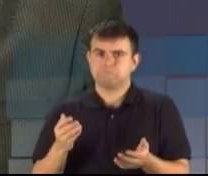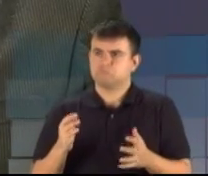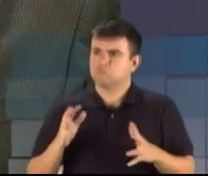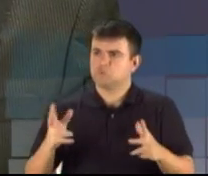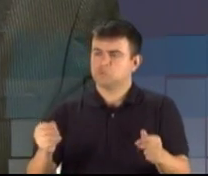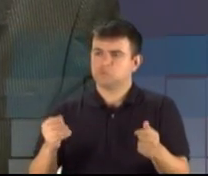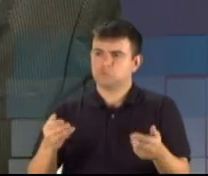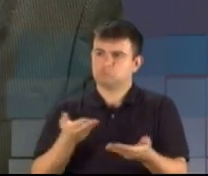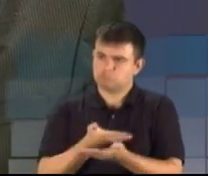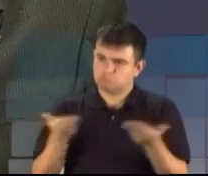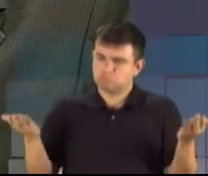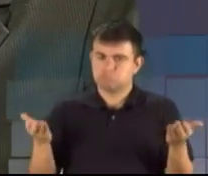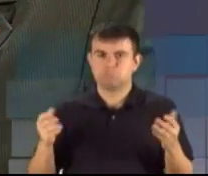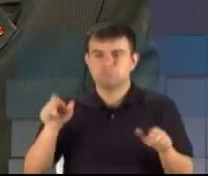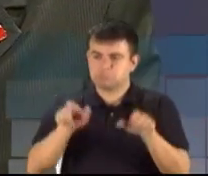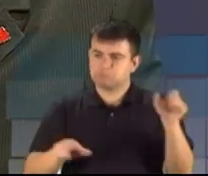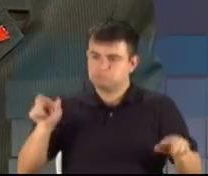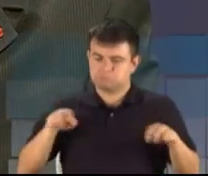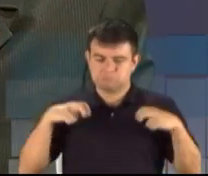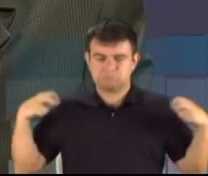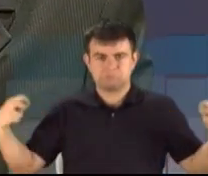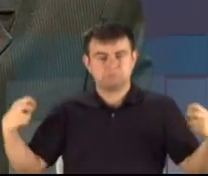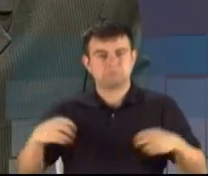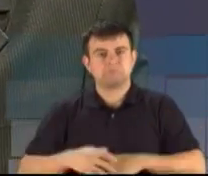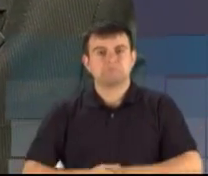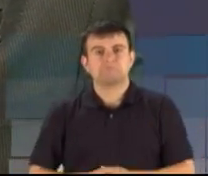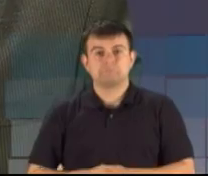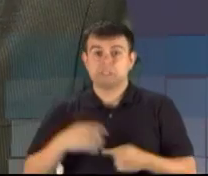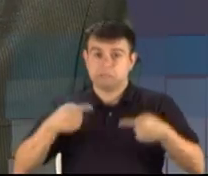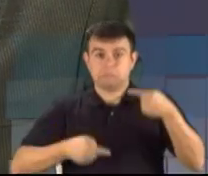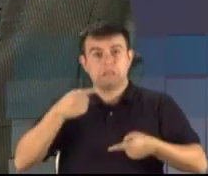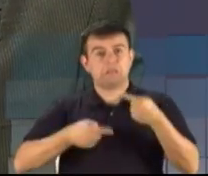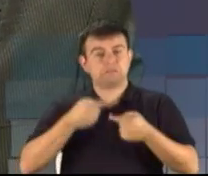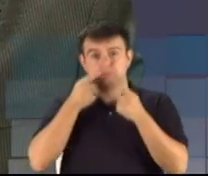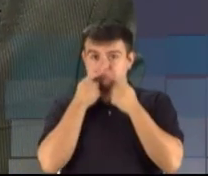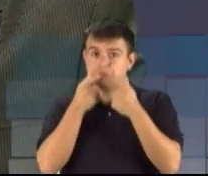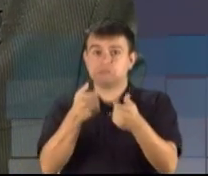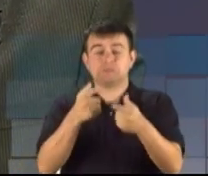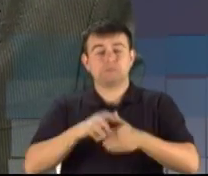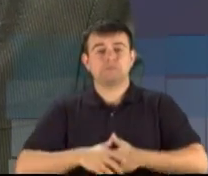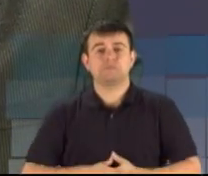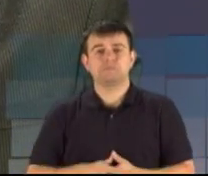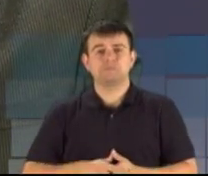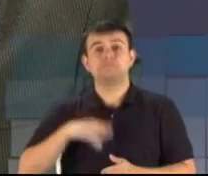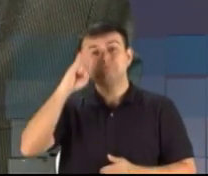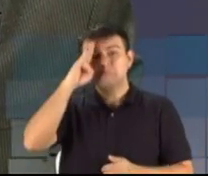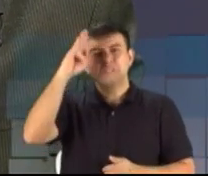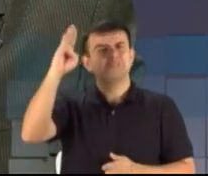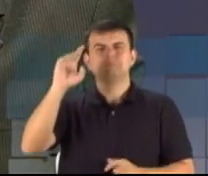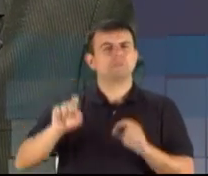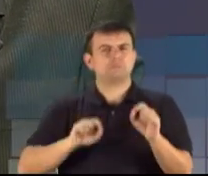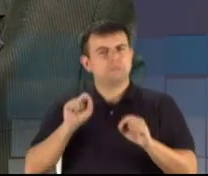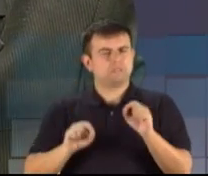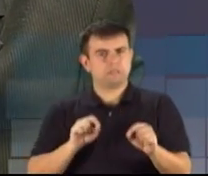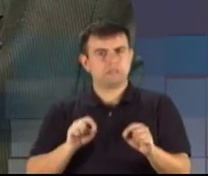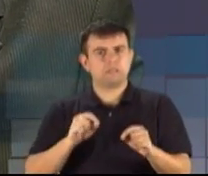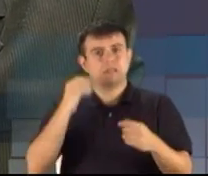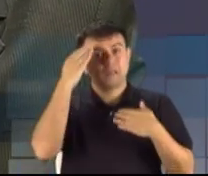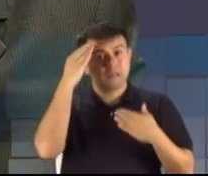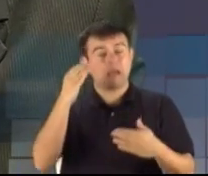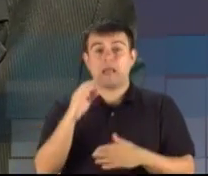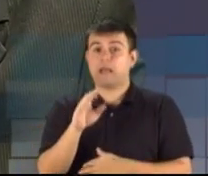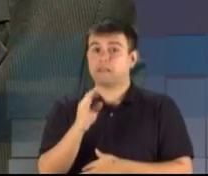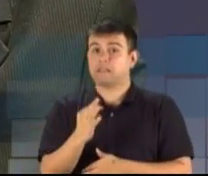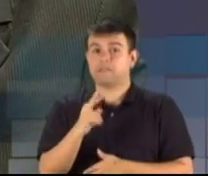presentes, um debate bastante interessante, e principalmente eu quero agradecer a TVE,